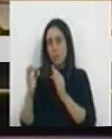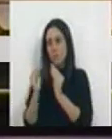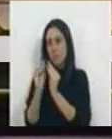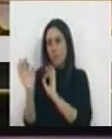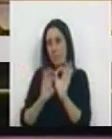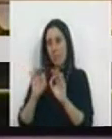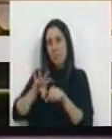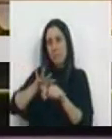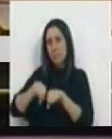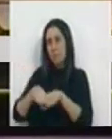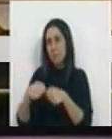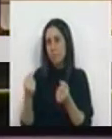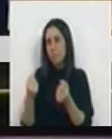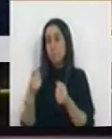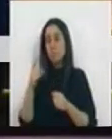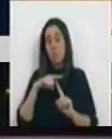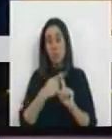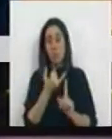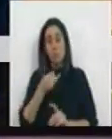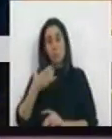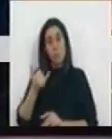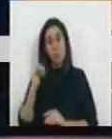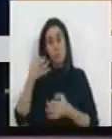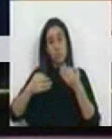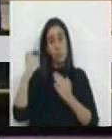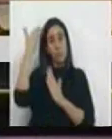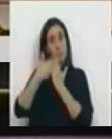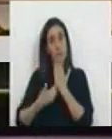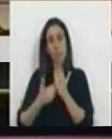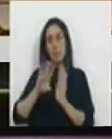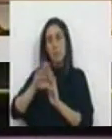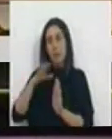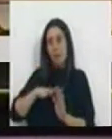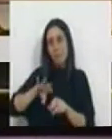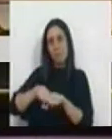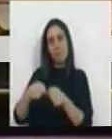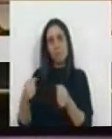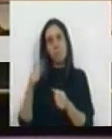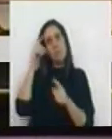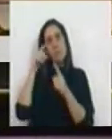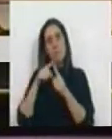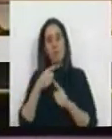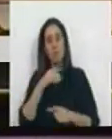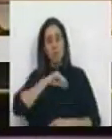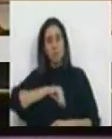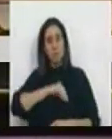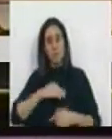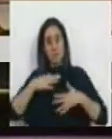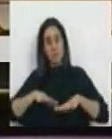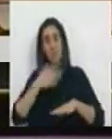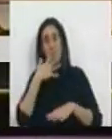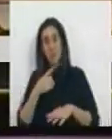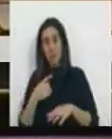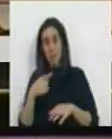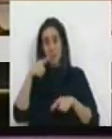Em 2012 o Tribunal Constitucional estragou os planos da direita para cortar dois subsídios, férias e Natal. Em 2013